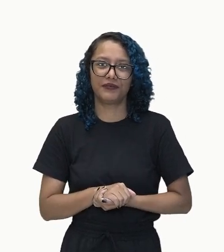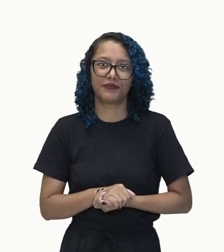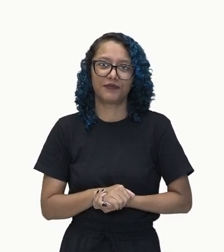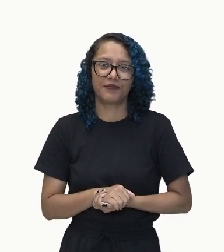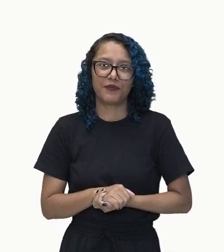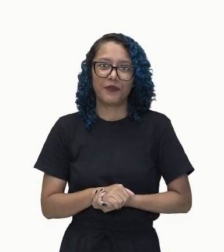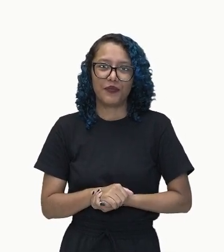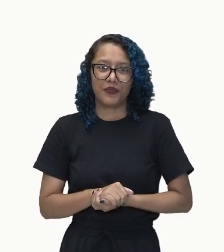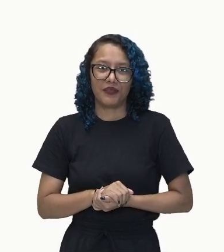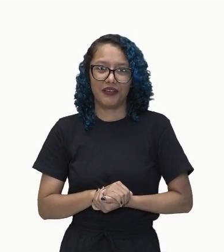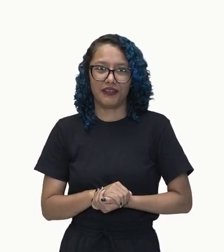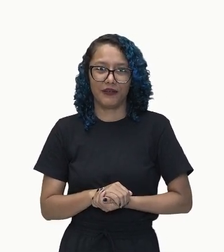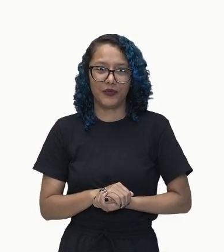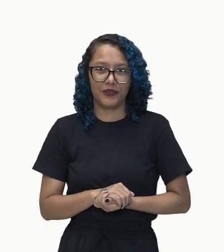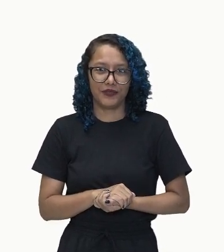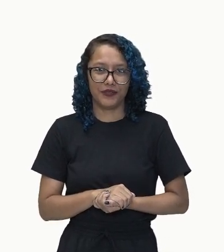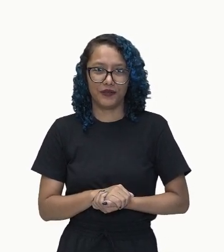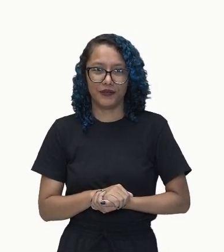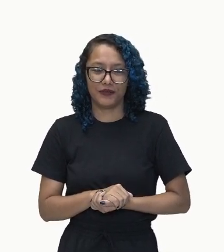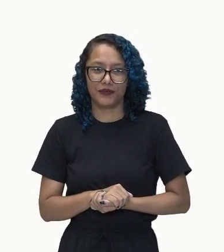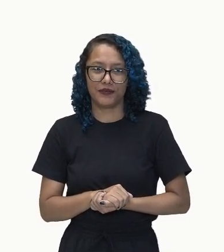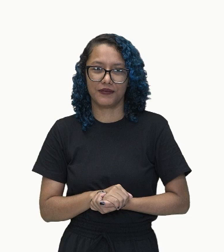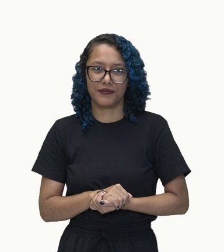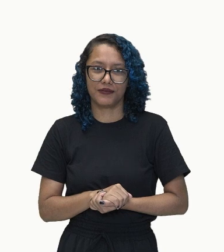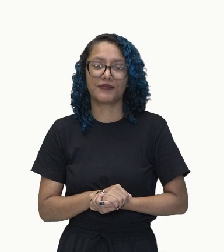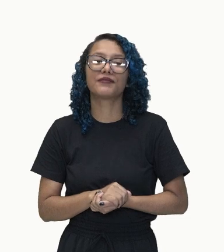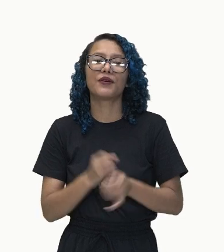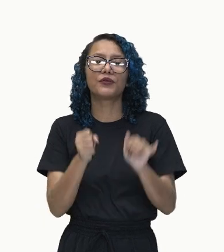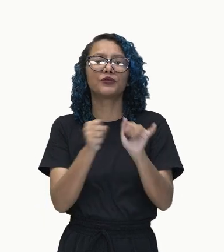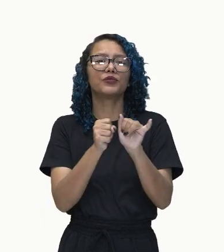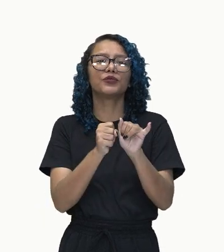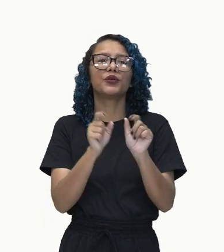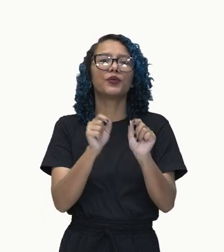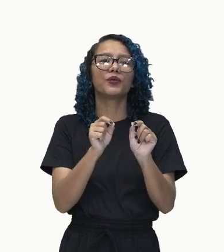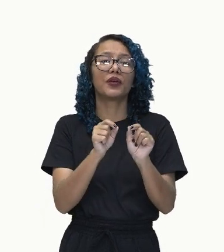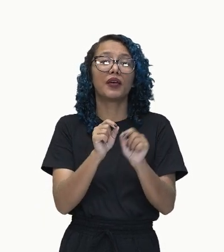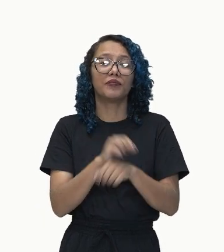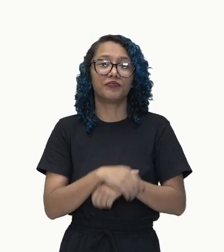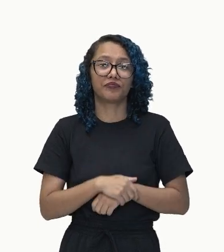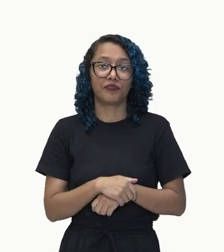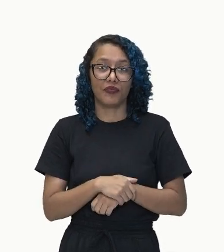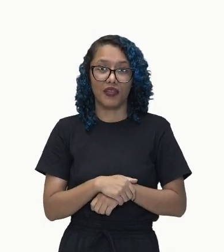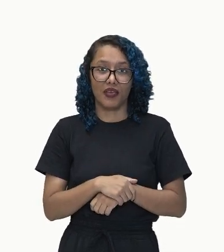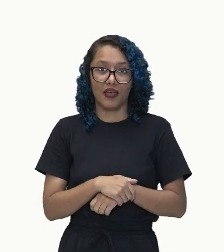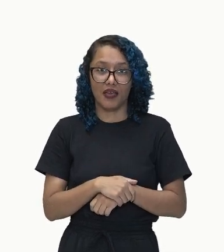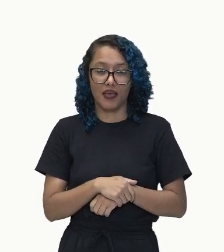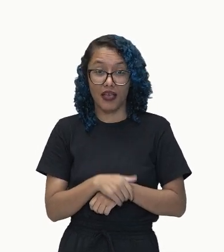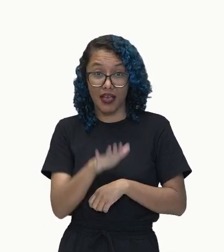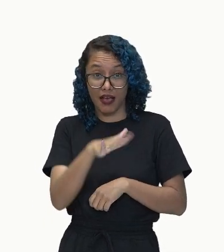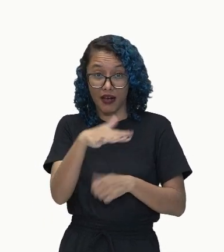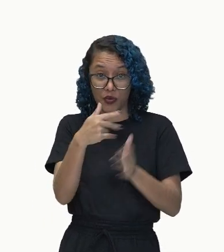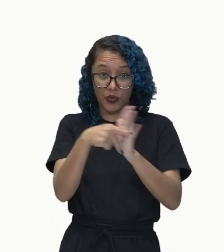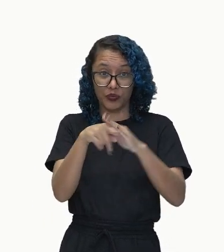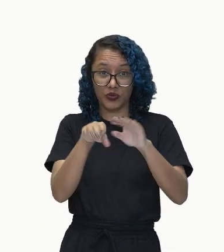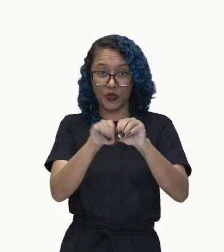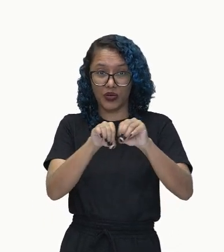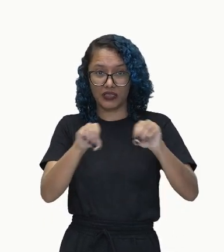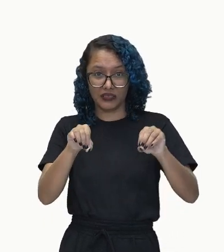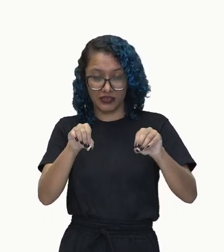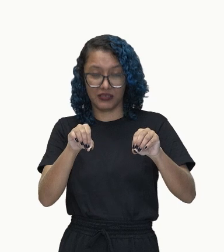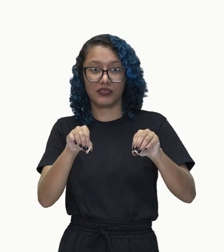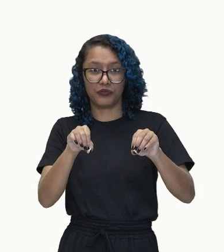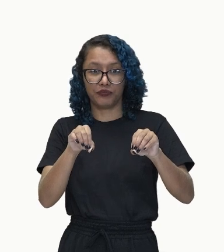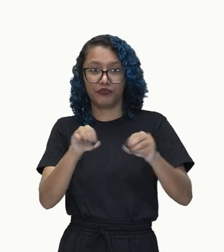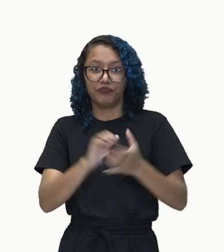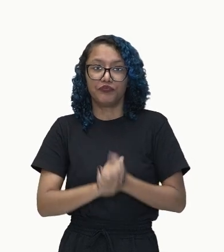Sujeito da oração é o termo sobre quem e o que se fala. O que que se fala sobre o sujeito da oração? Tá aqui,